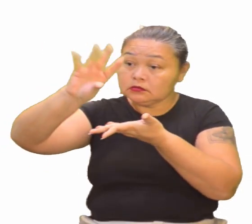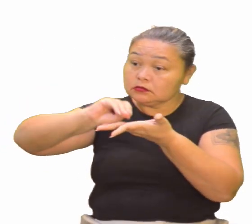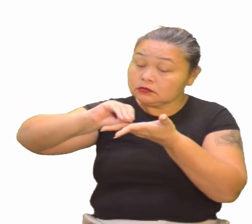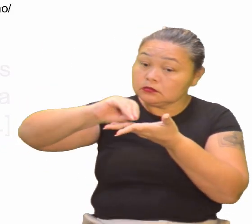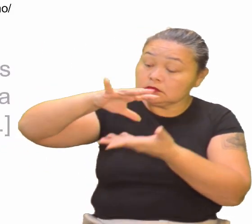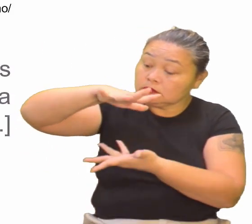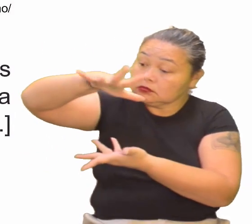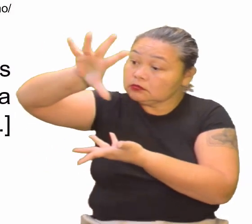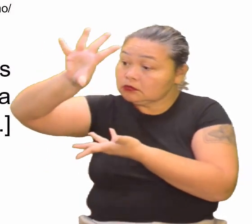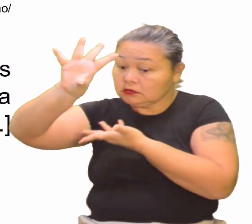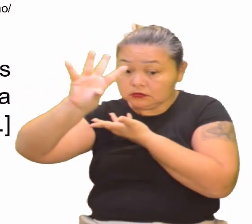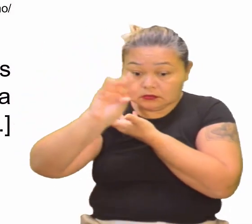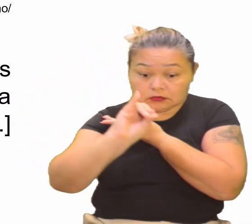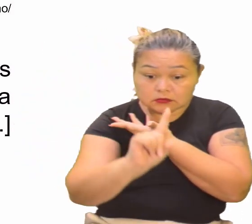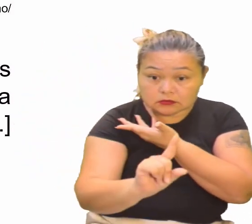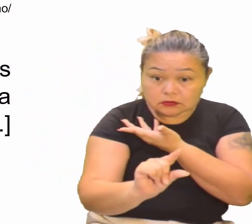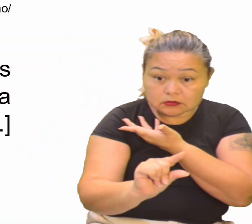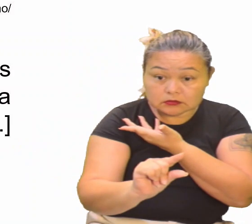do mundo,